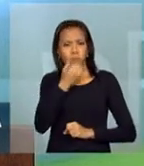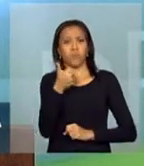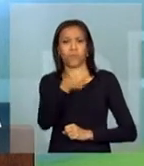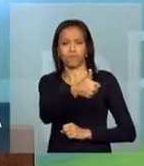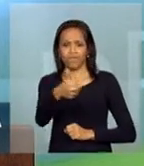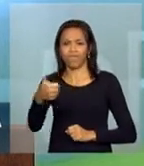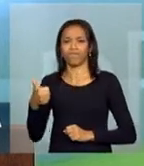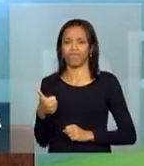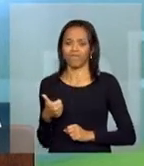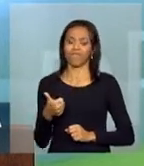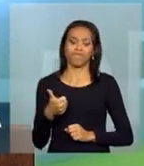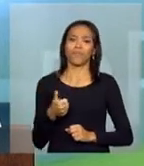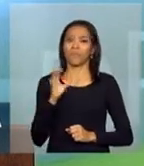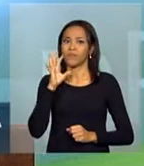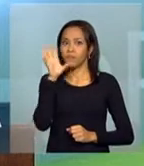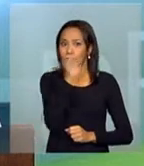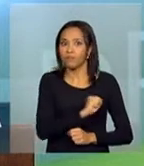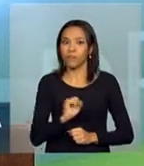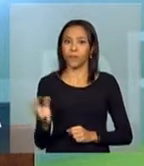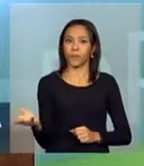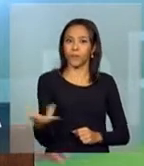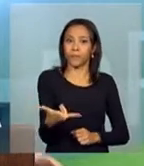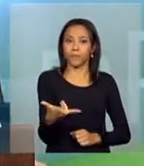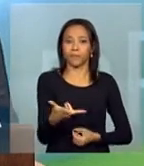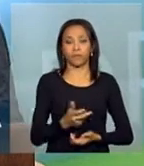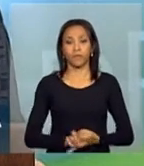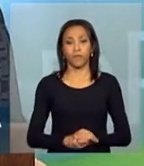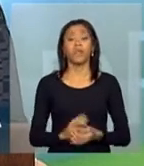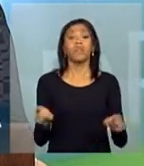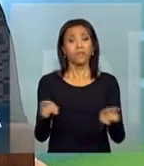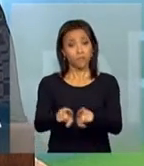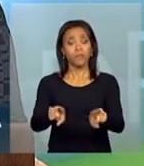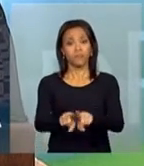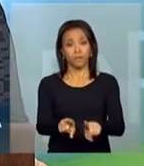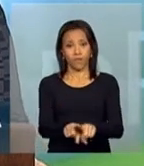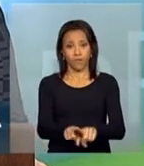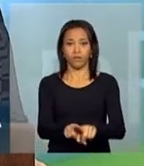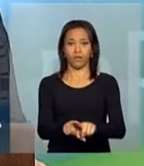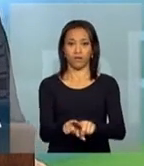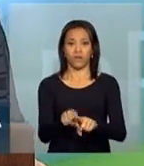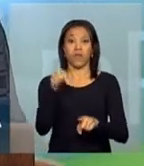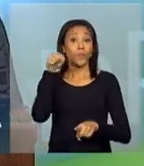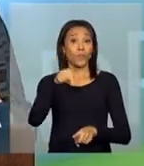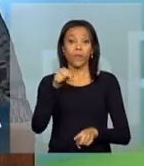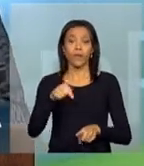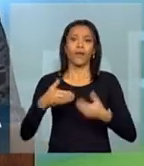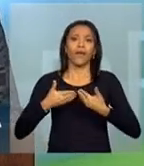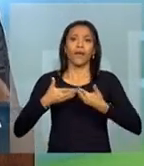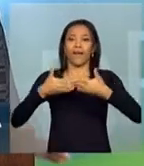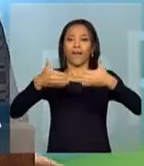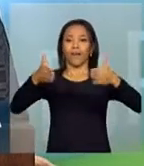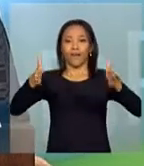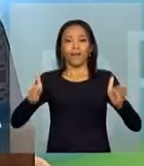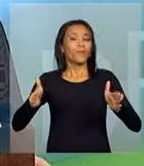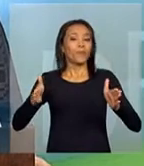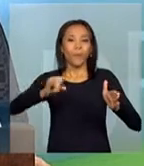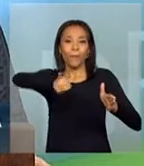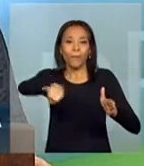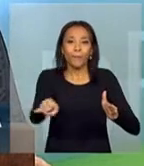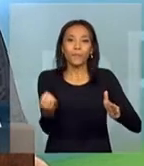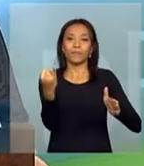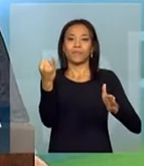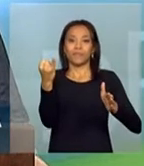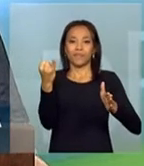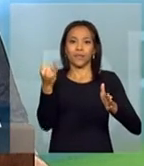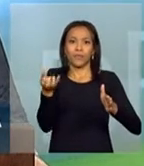Ele foi célebre, foi rápido. e, ao mesmo tempo, ele abre o caminho por uma